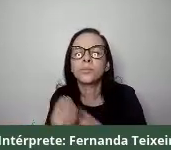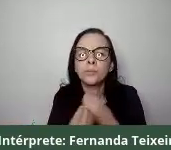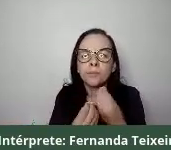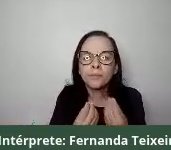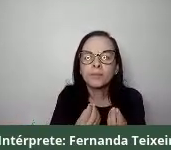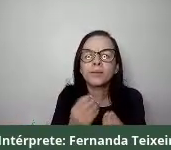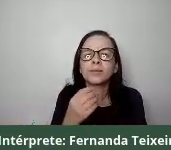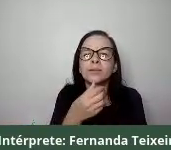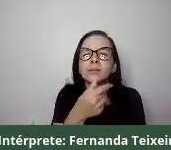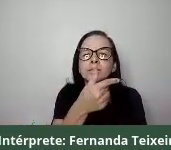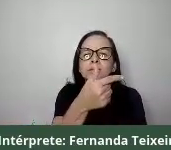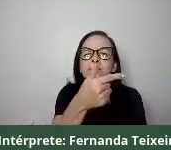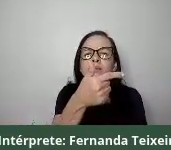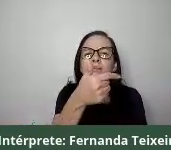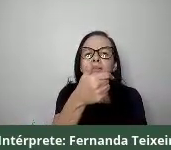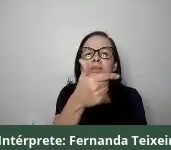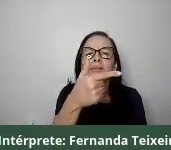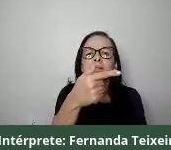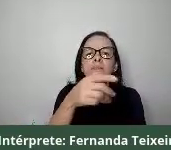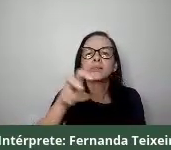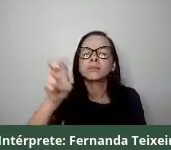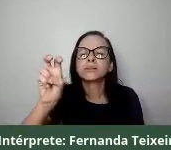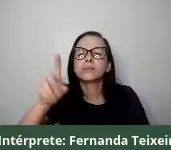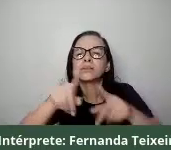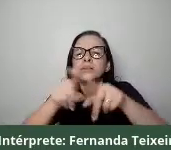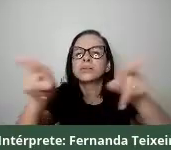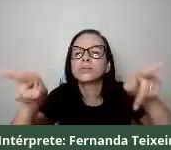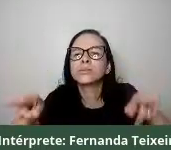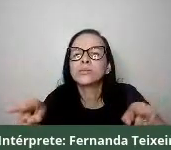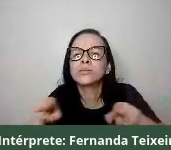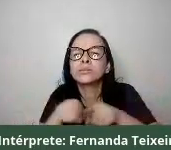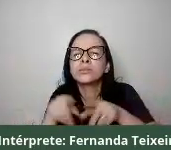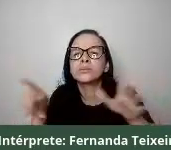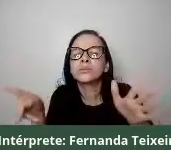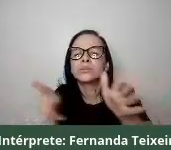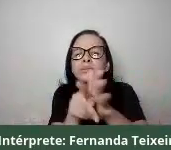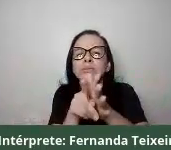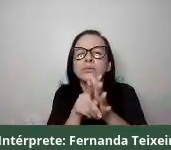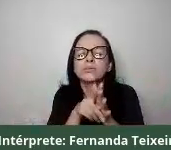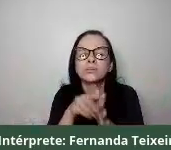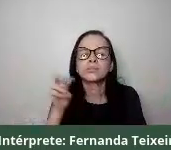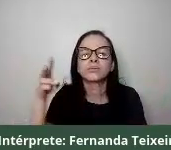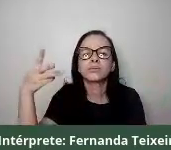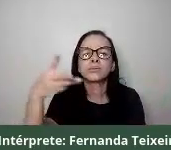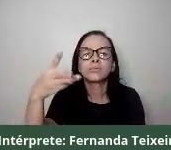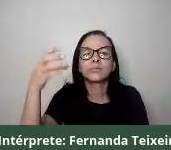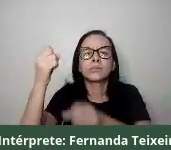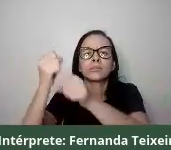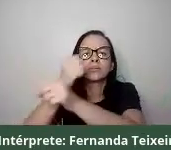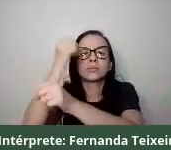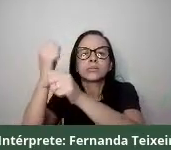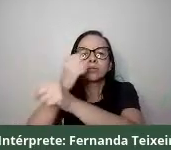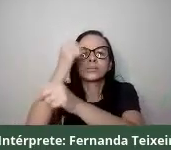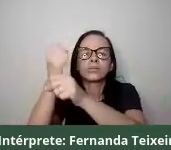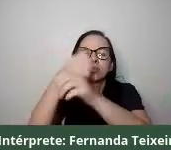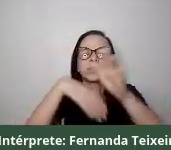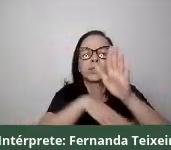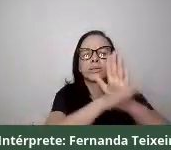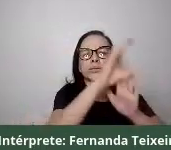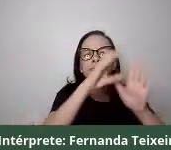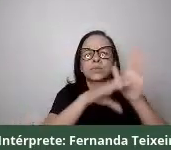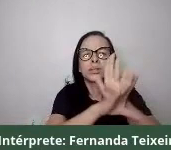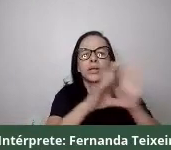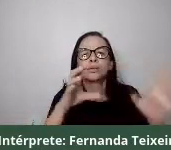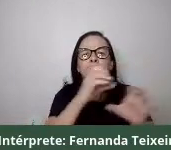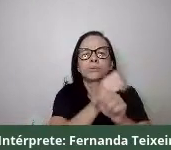175 territórios quilombolas foram regularizados em mais de 30 anos da Constituição de 88. Só para a gente ter